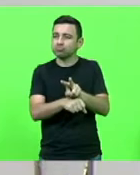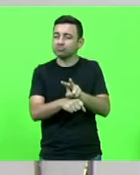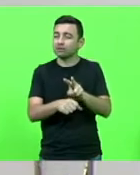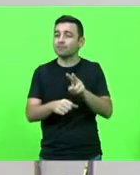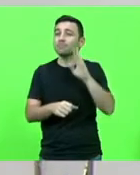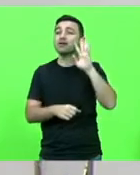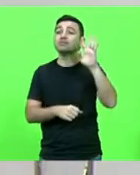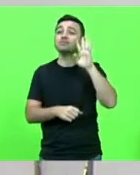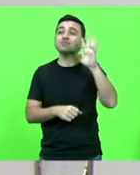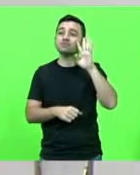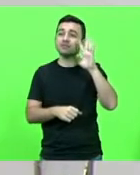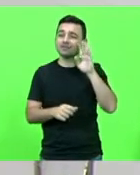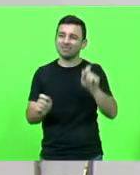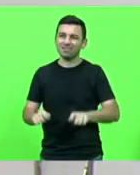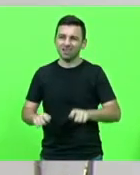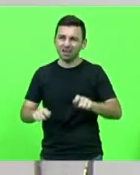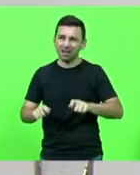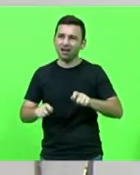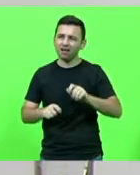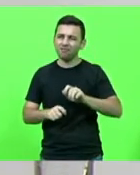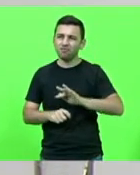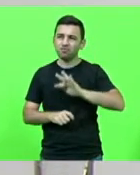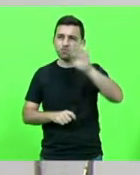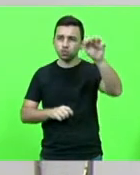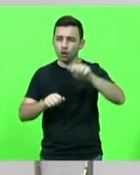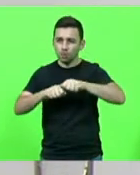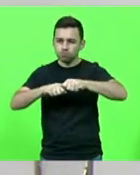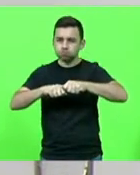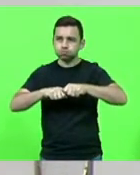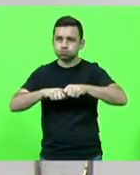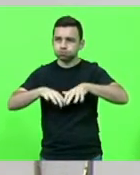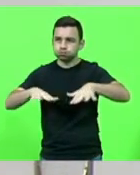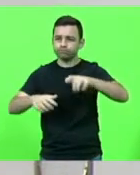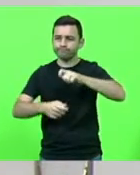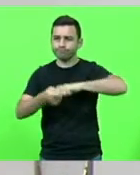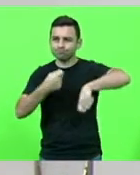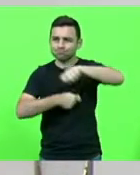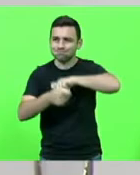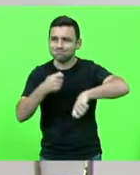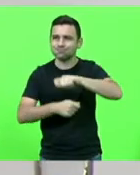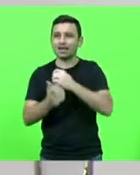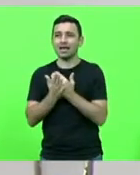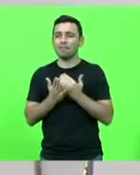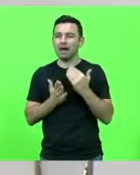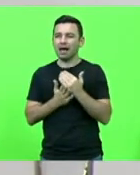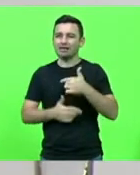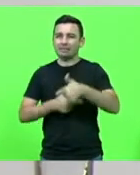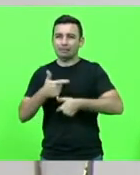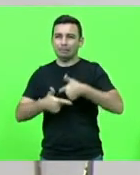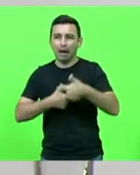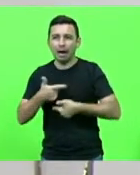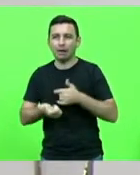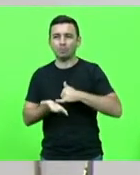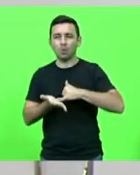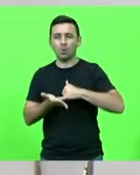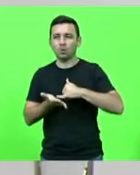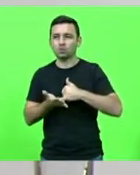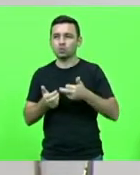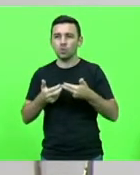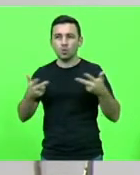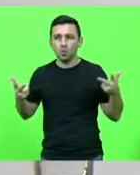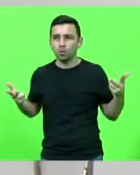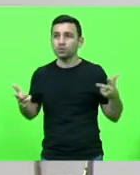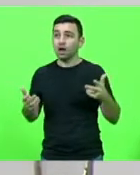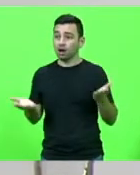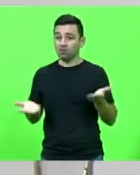trazer isso de multiplicação da economia de Santa Catarina de geração de empregos de impostos é só o começo